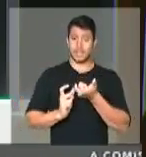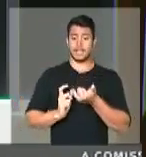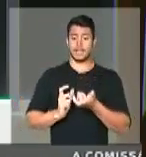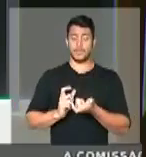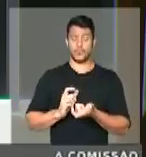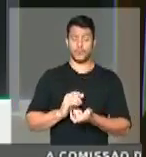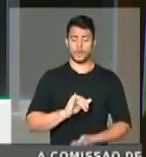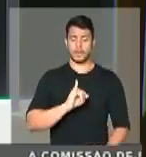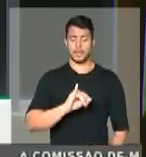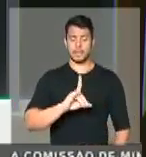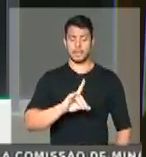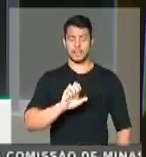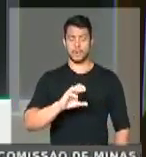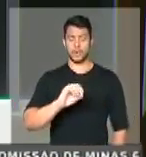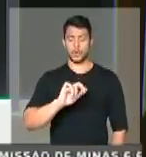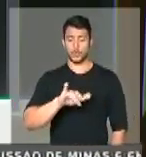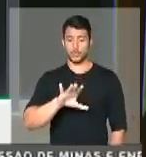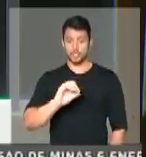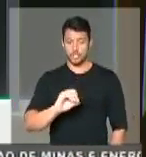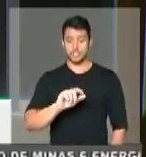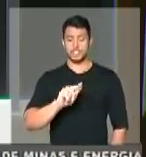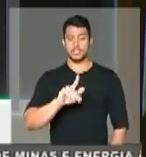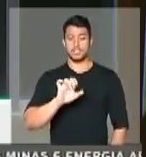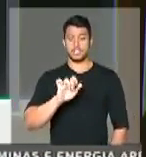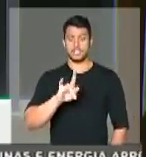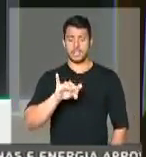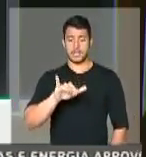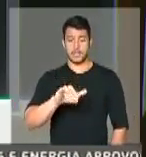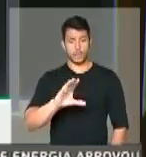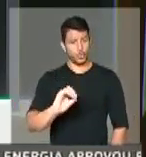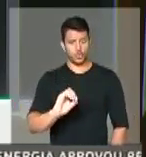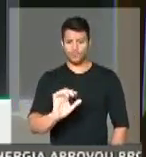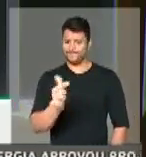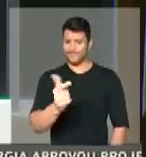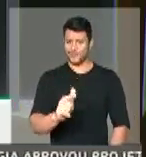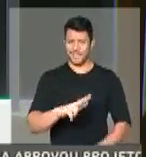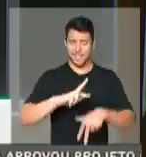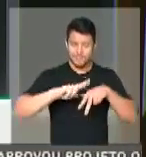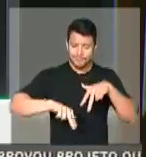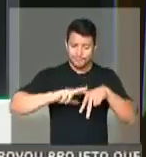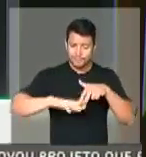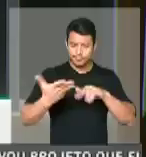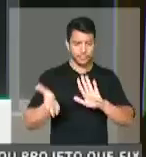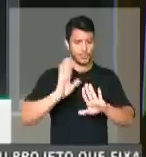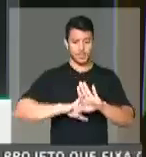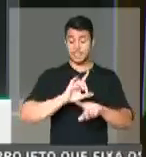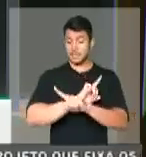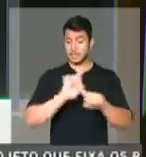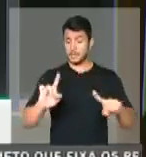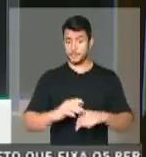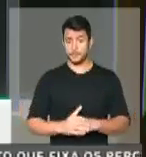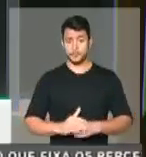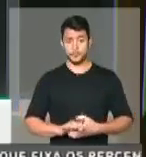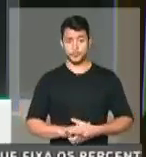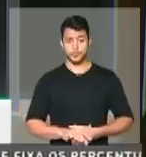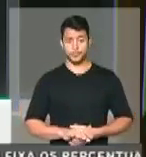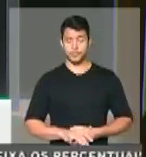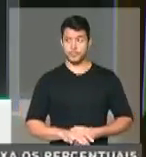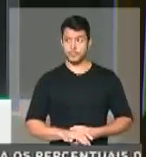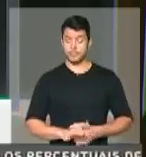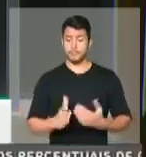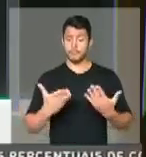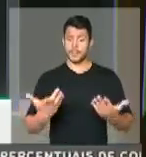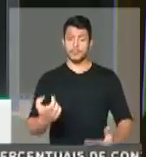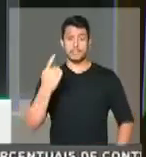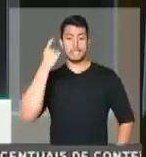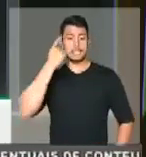insistem em repetir para tentar criar uma confusão perante a sociedade. E, na verdade, eles tentam, mais uma